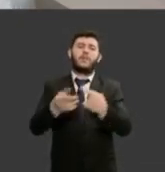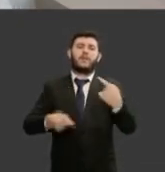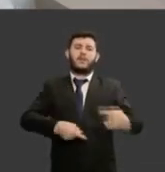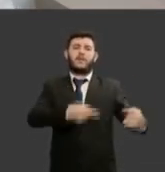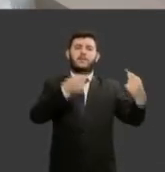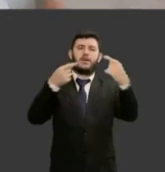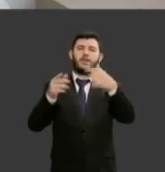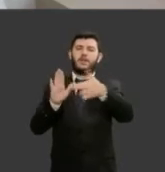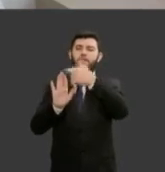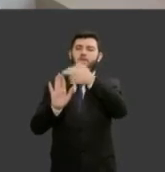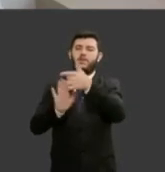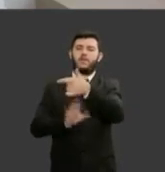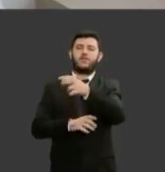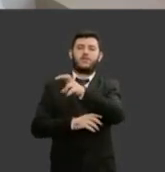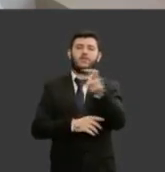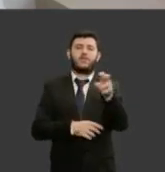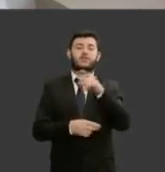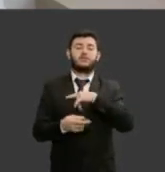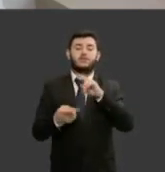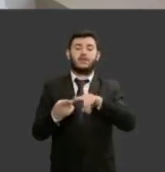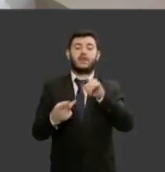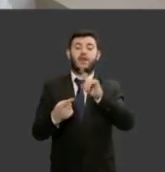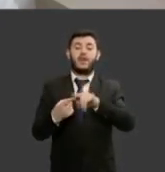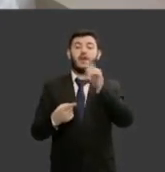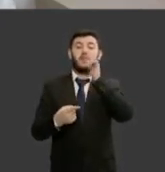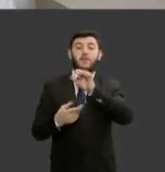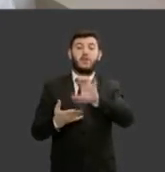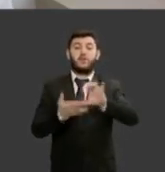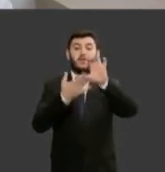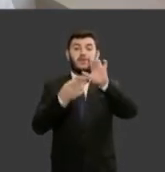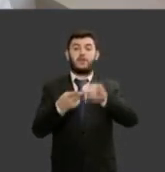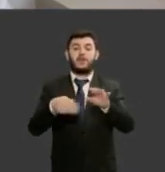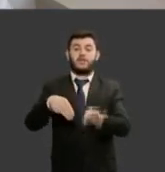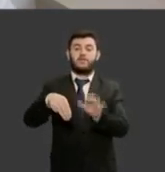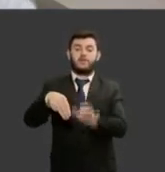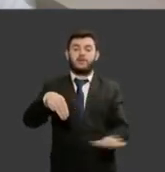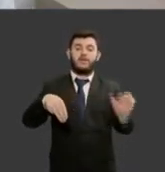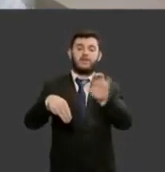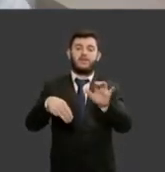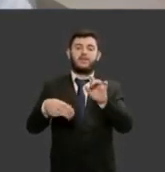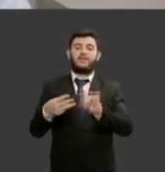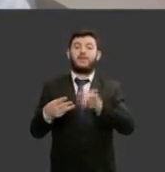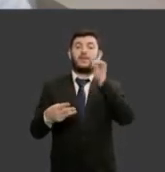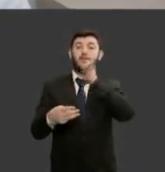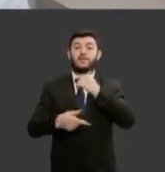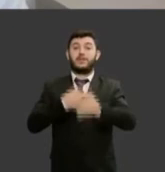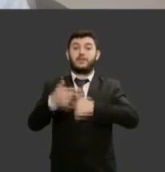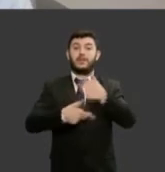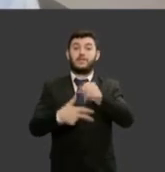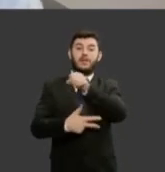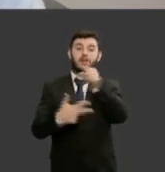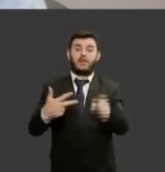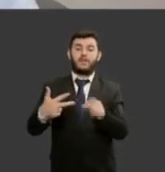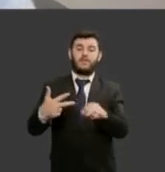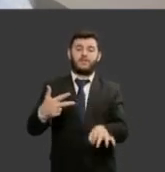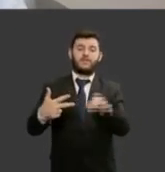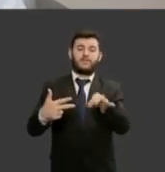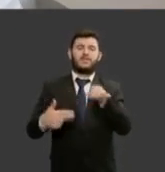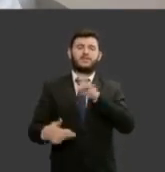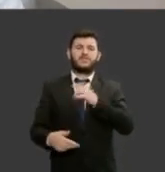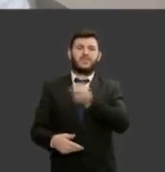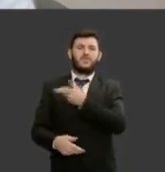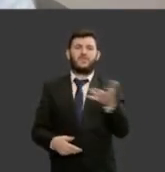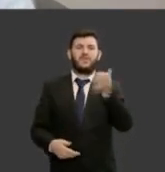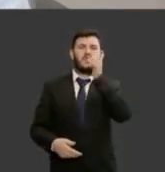as ministras todas as mulheres do judiciário lá incentivar foram juízas do Brasil inteiro nós éramos mais ou menos